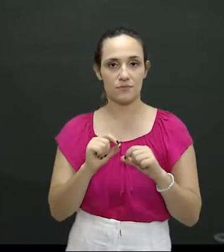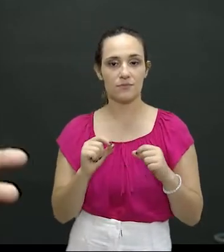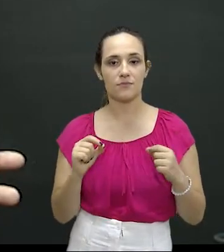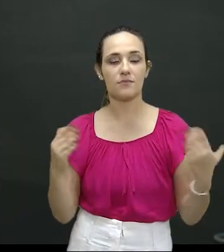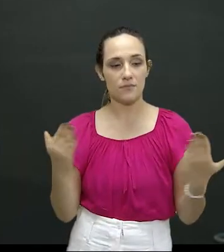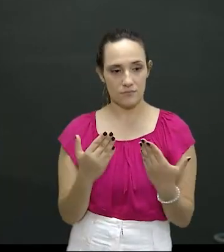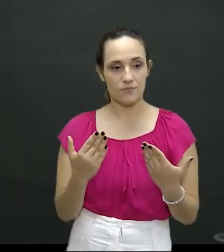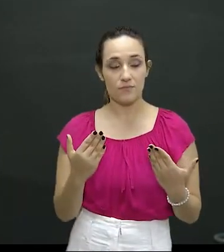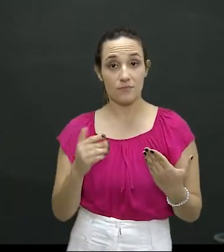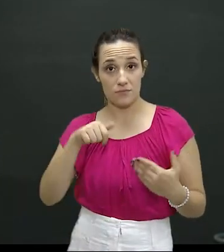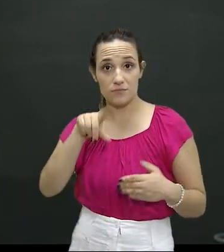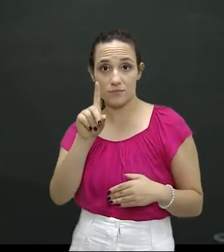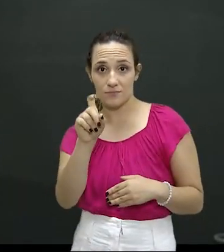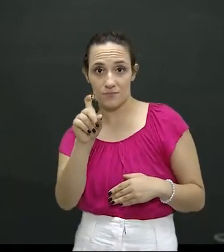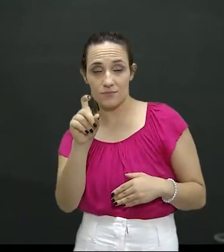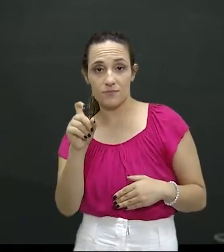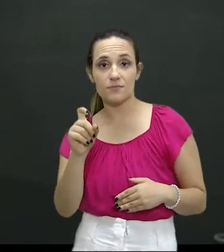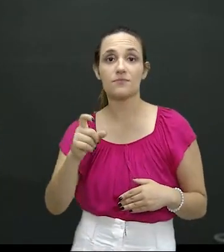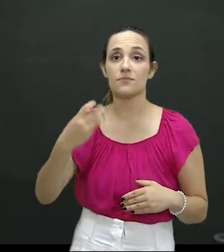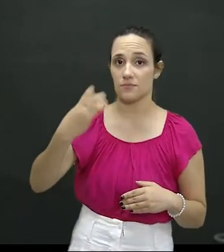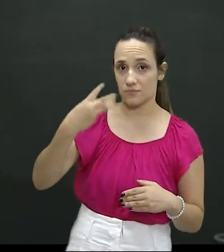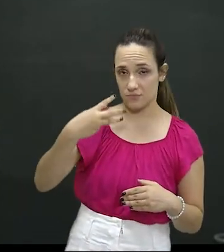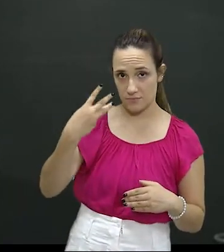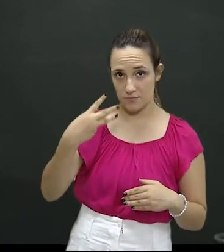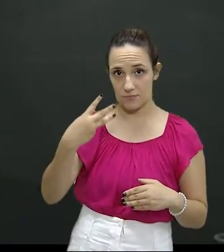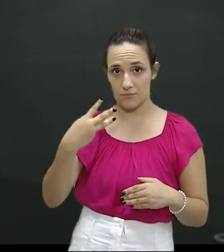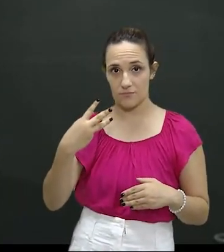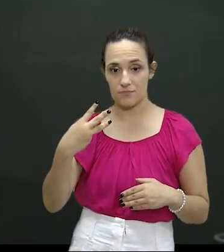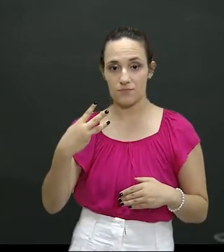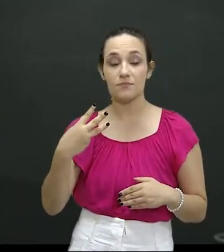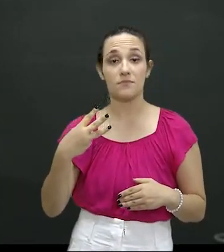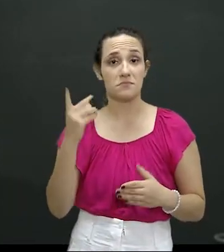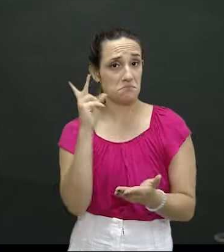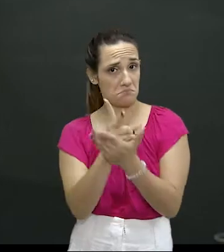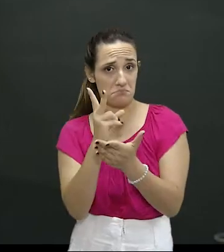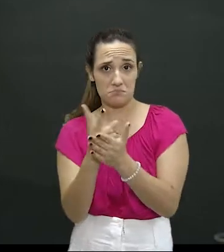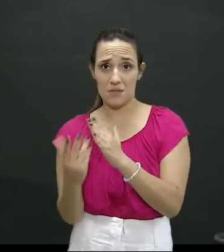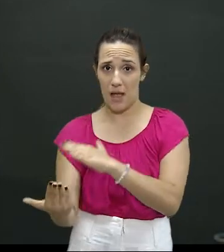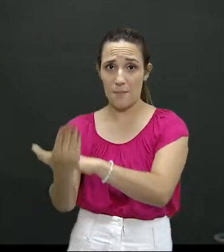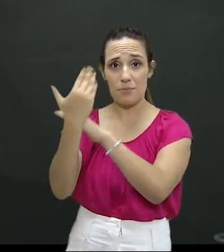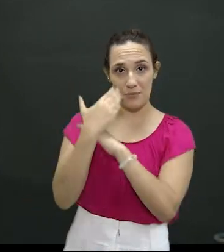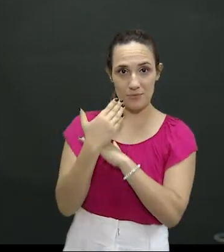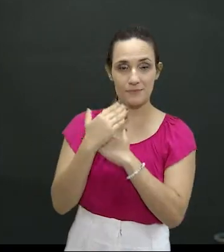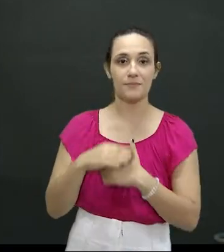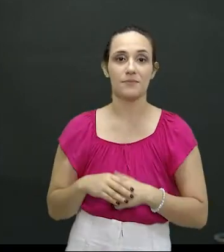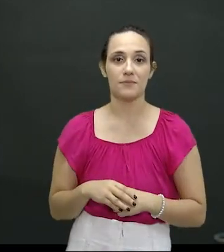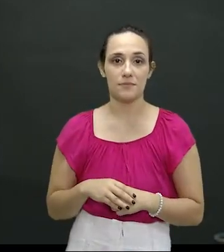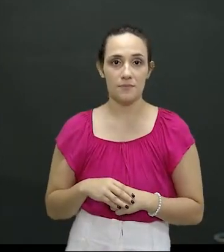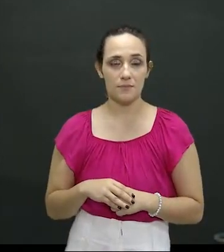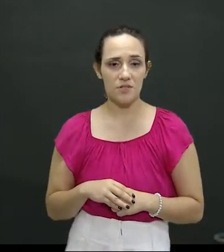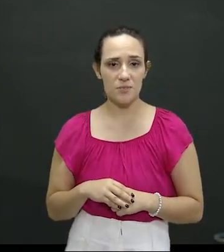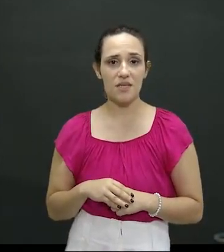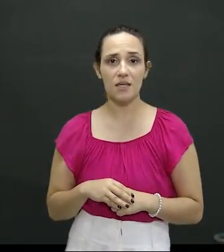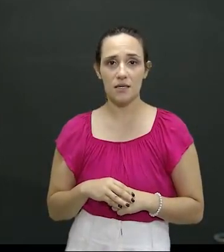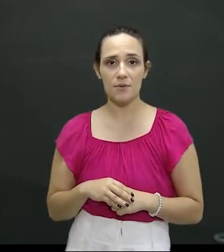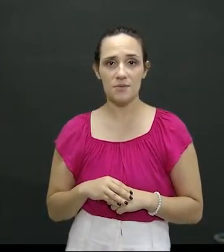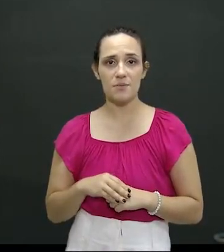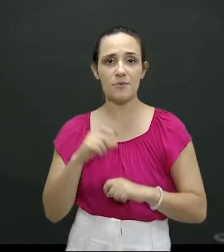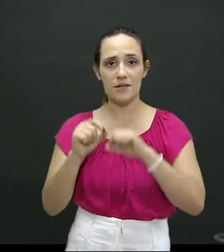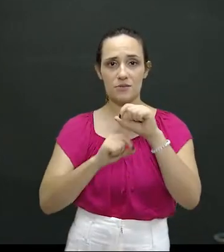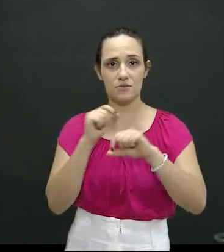caso, em Douraz, o terceiro batalhão, possui um canil, sempre nos prestou apoio, todas oportunidades. Assim,